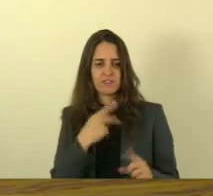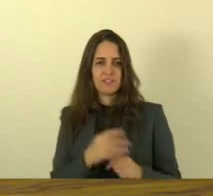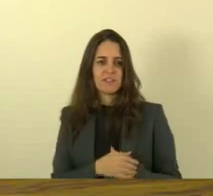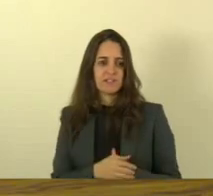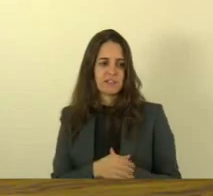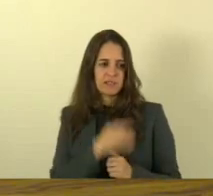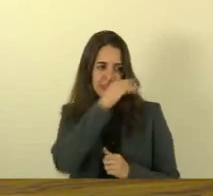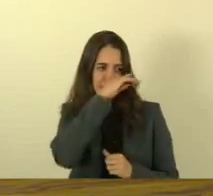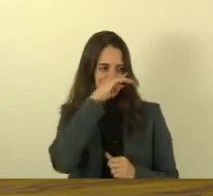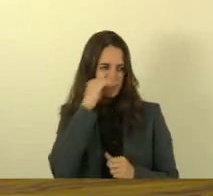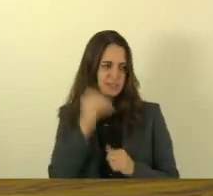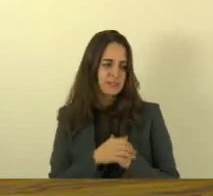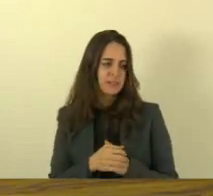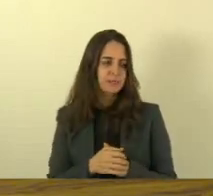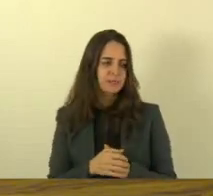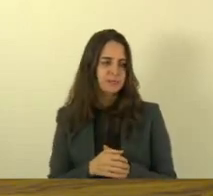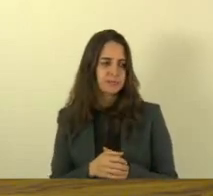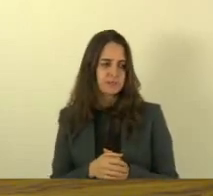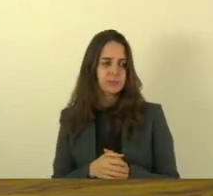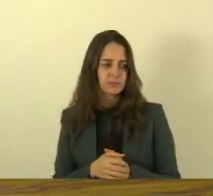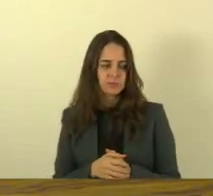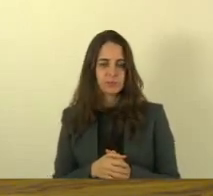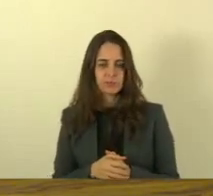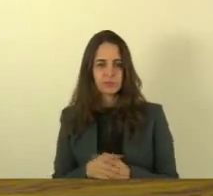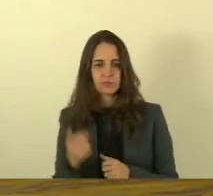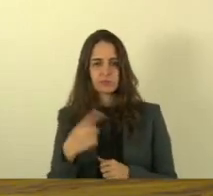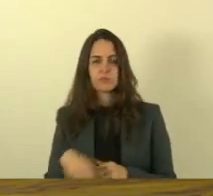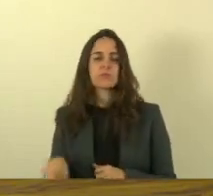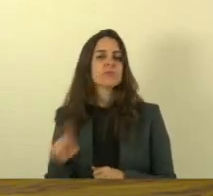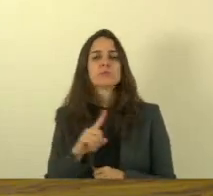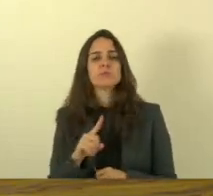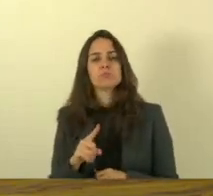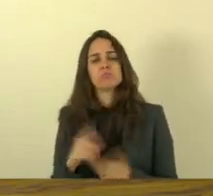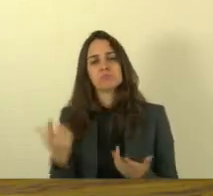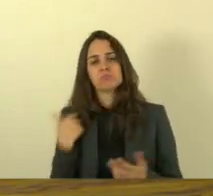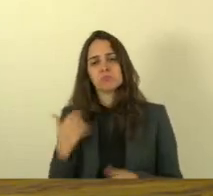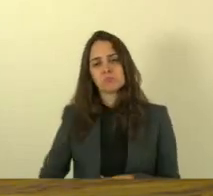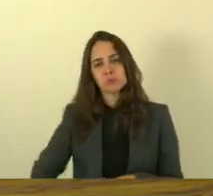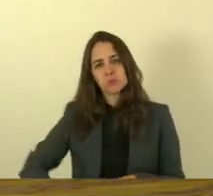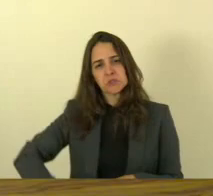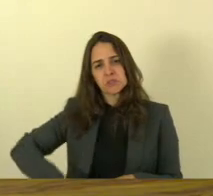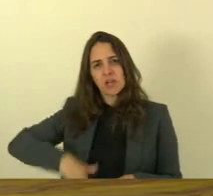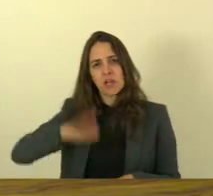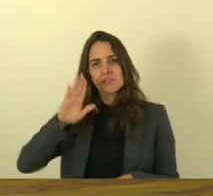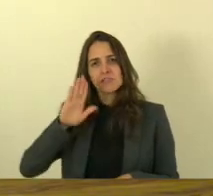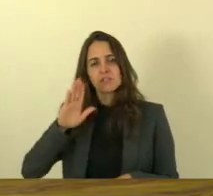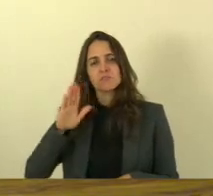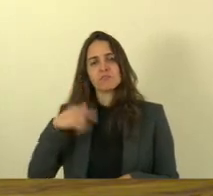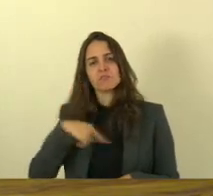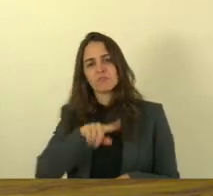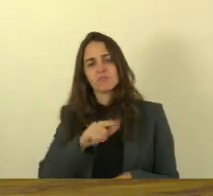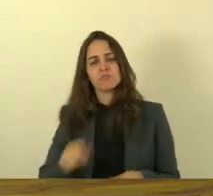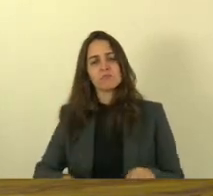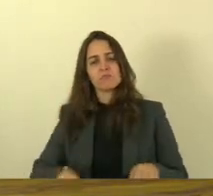pai que sempre nos levou Danilo Banhas desde criança ao estádio teve que adquirir